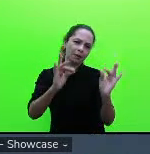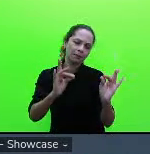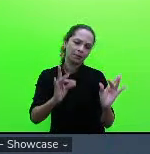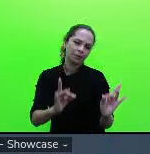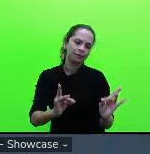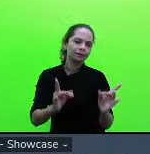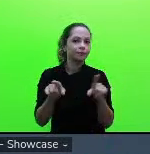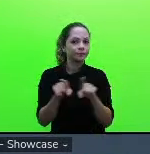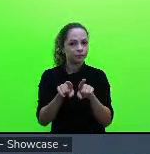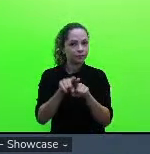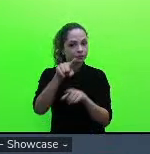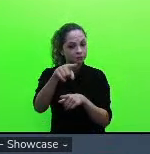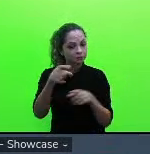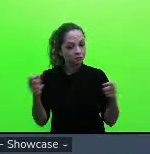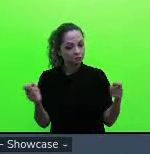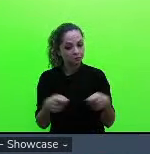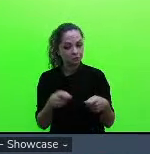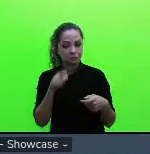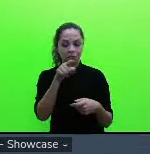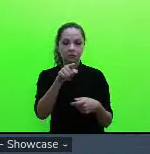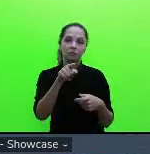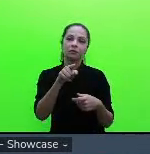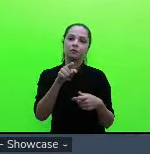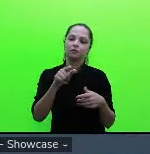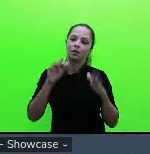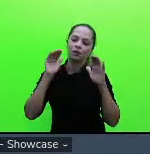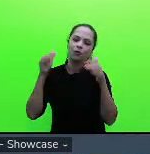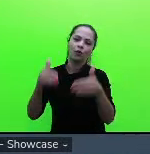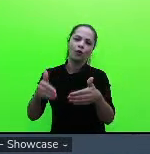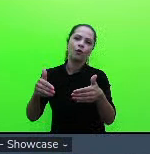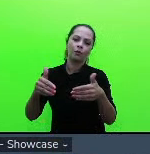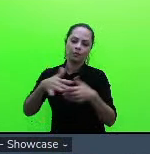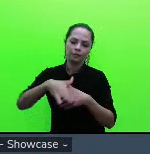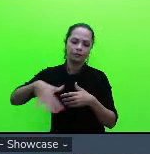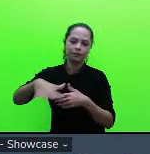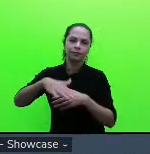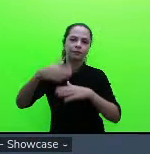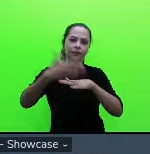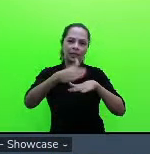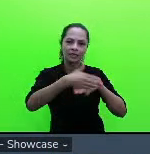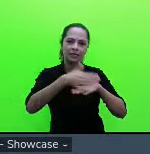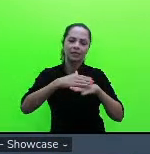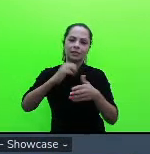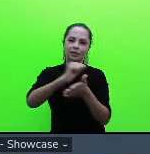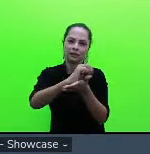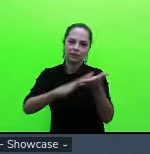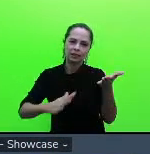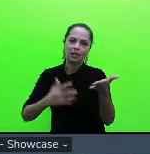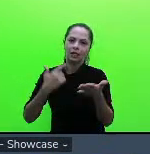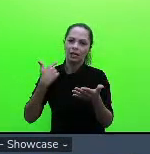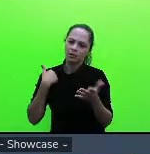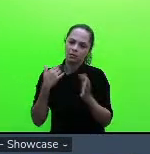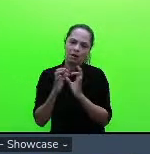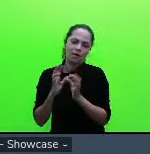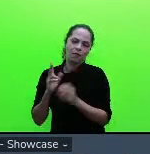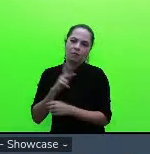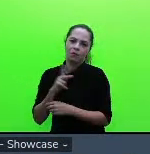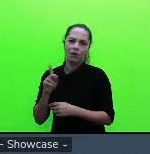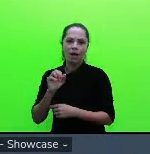então voltado para essa questão dos exercícios mas eu vou deixar para o professor Alex porque